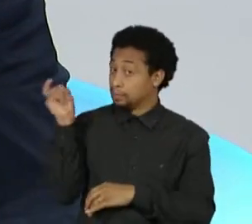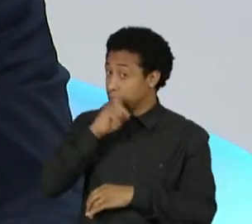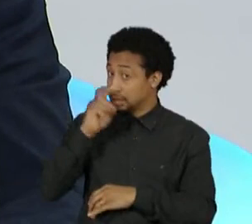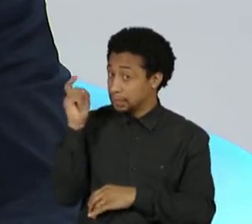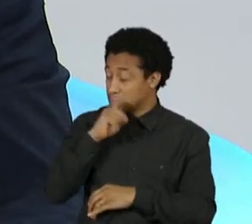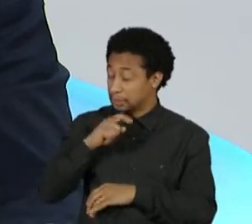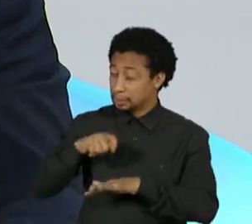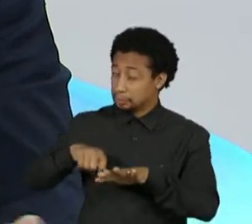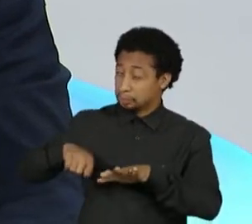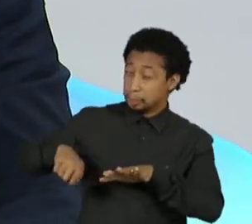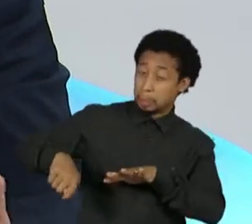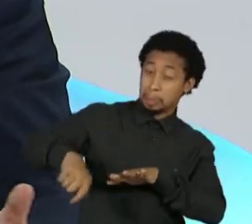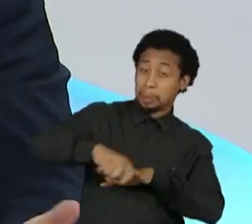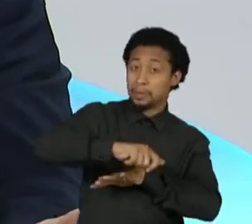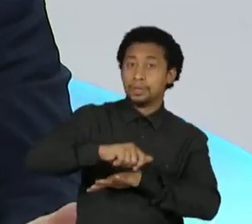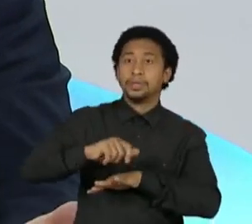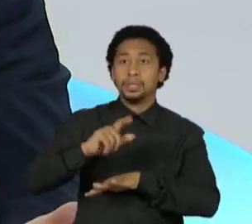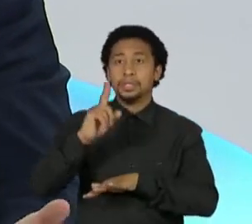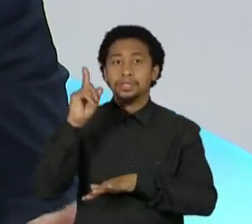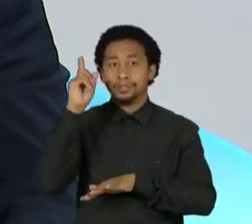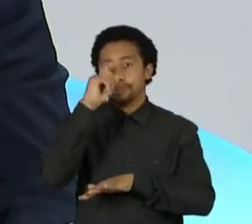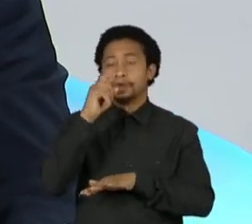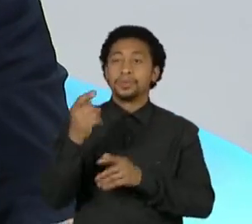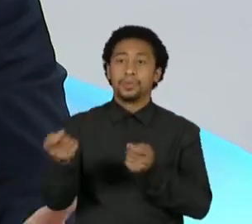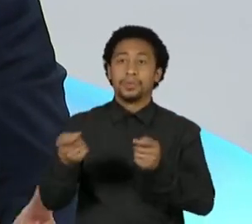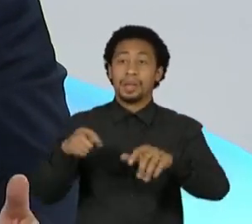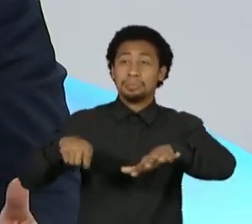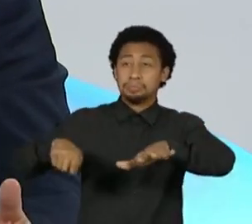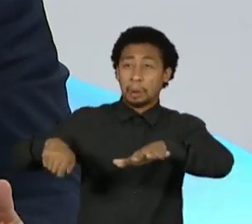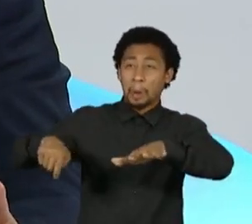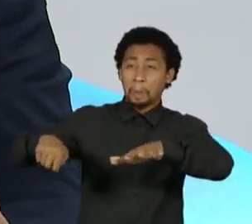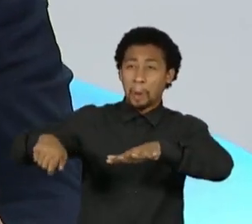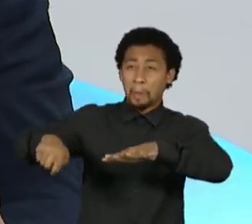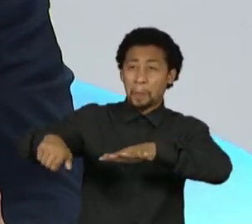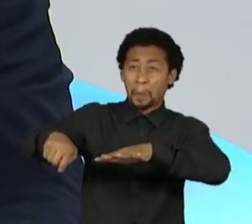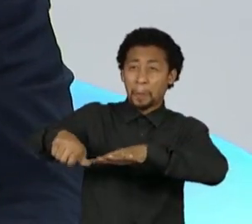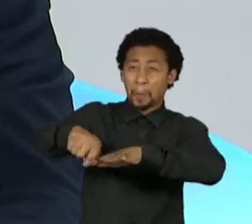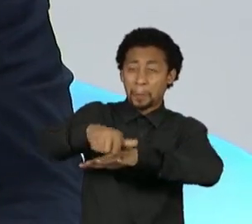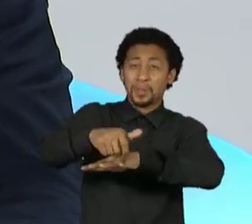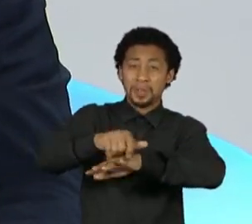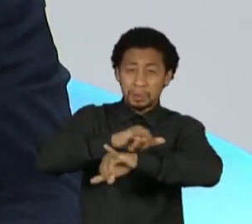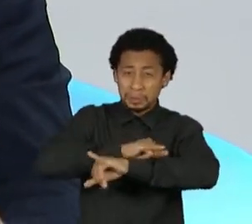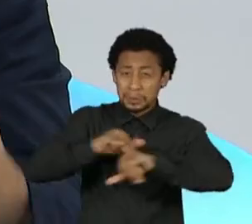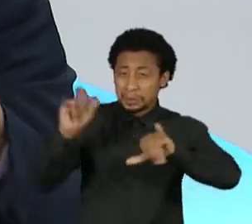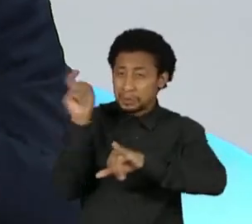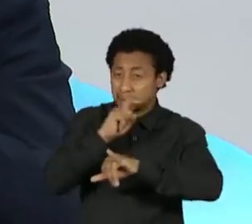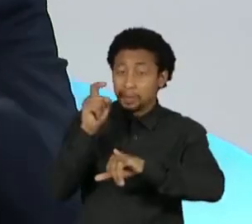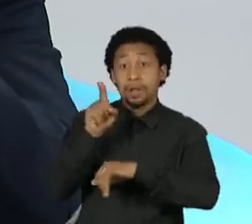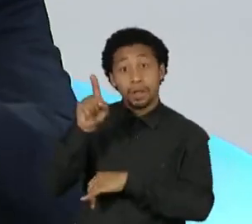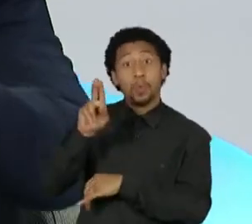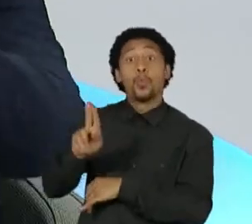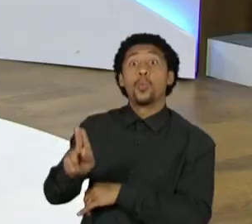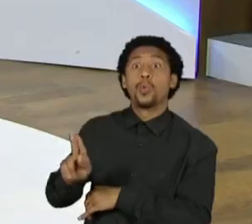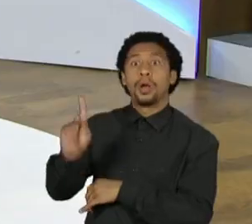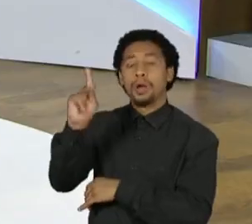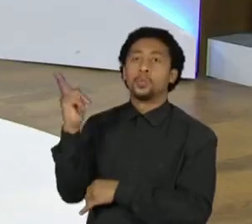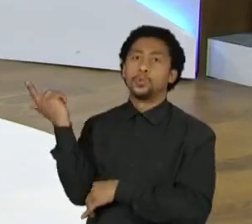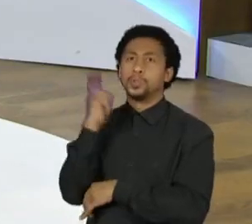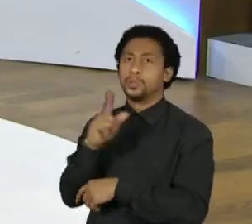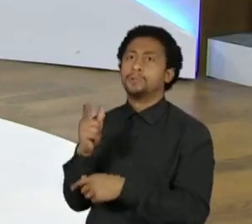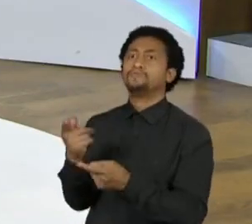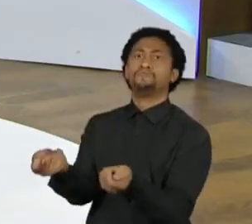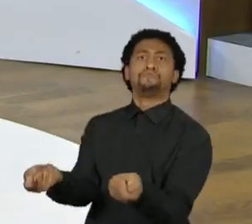mundial, a única fake news que decidiu uma eleição, um pleito, foi o do Brexit, mas que a fake news era um slogan de